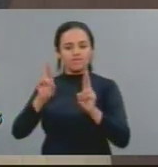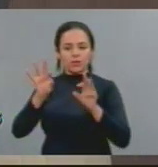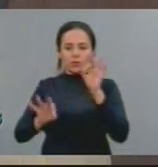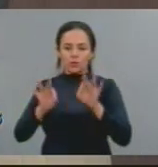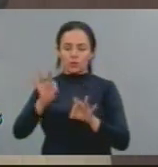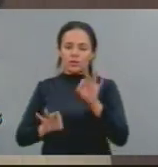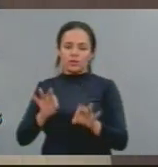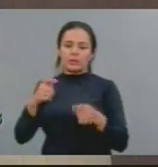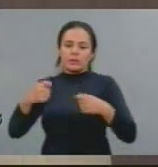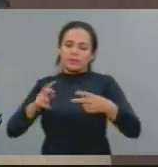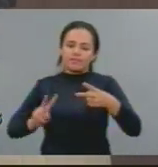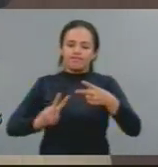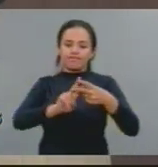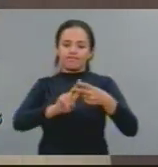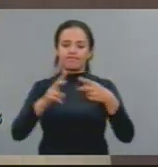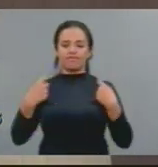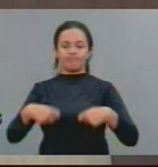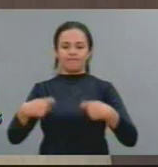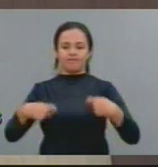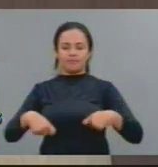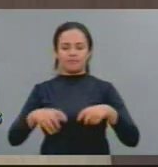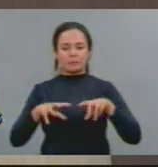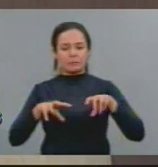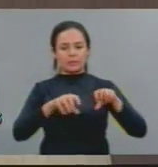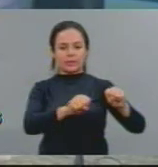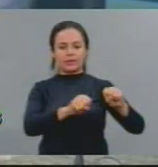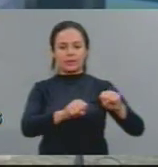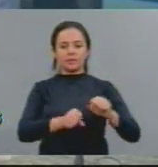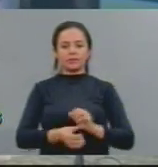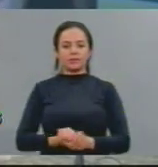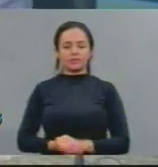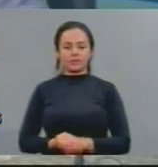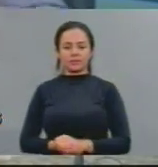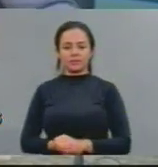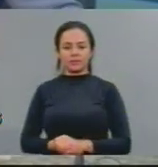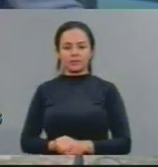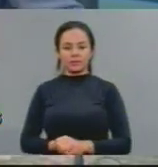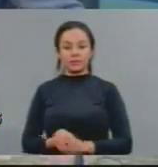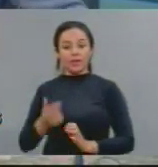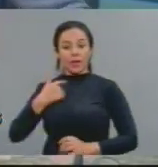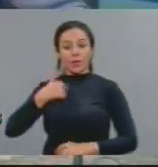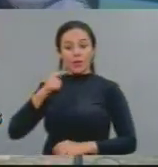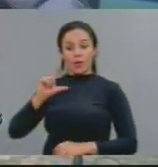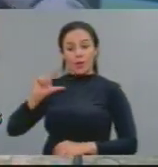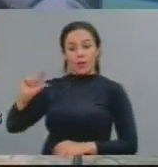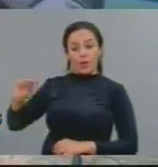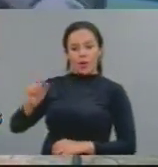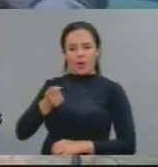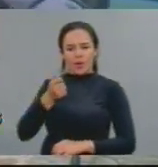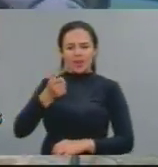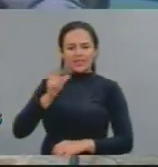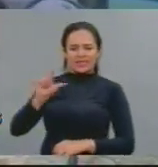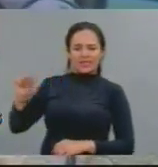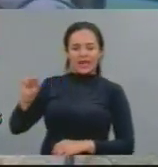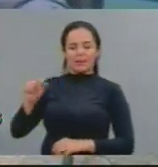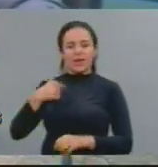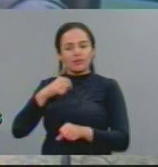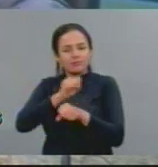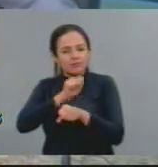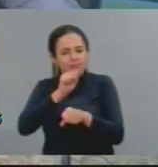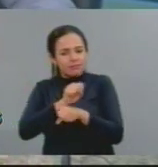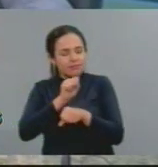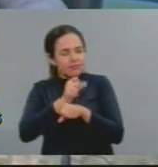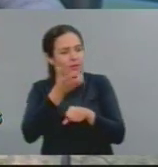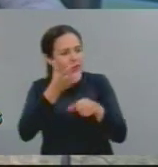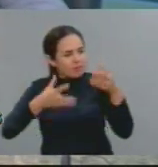Deputado Capitão Wagner. Deputado, eu queria, primeiramente, dizer a Exª, que já estava de sair, mas essa questão de aguardar para fazer